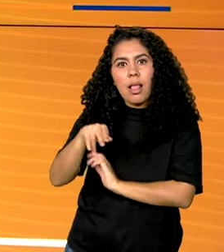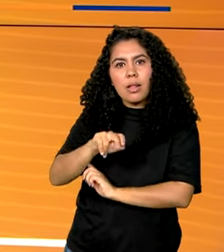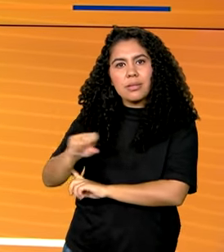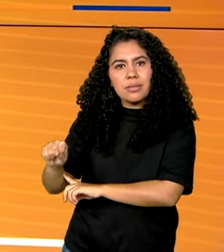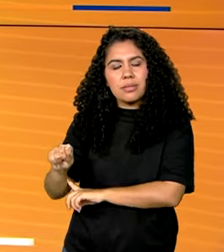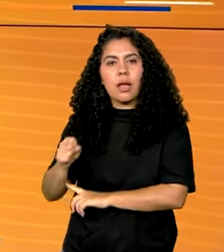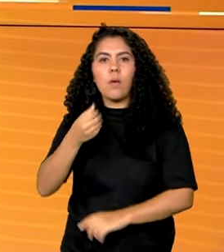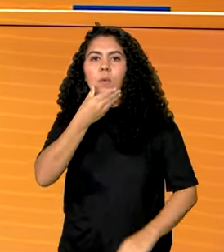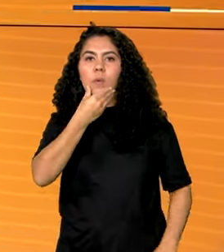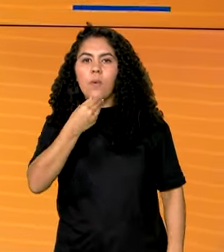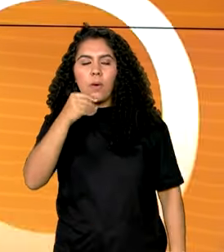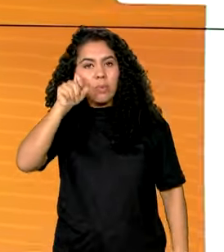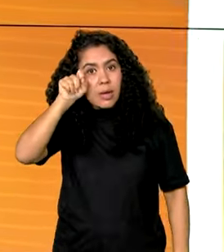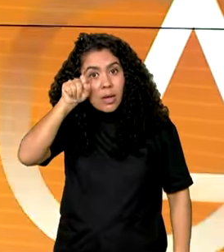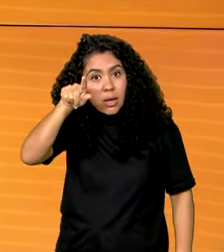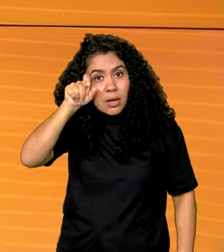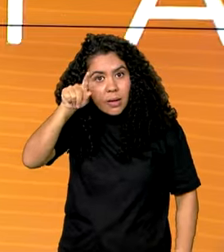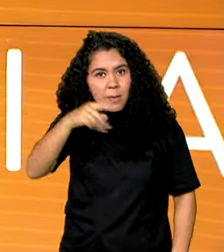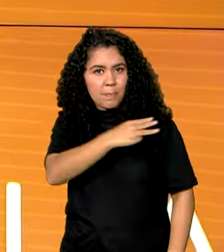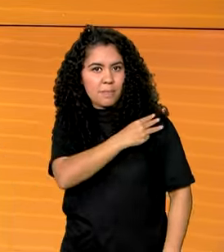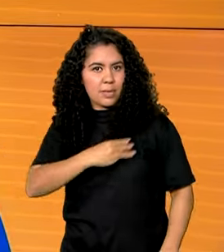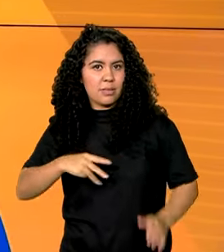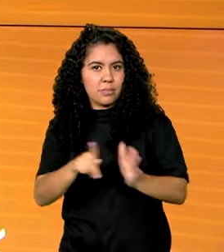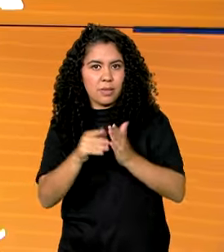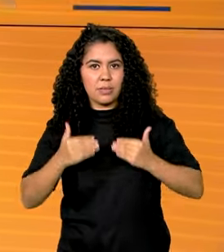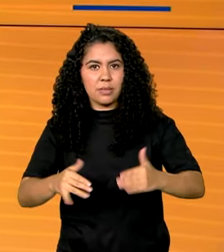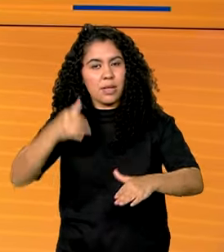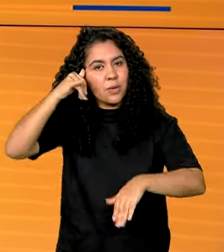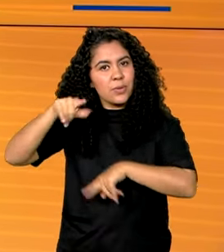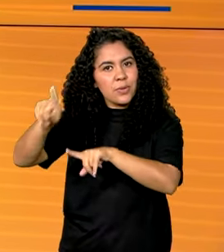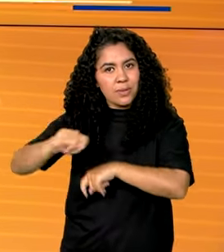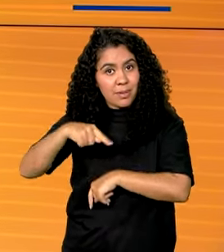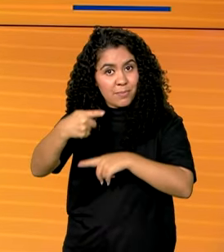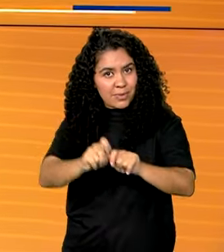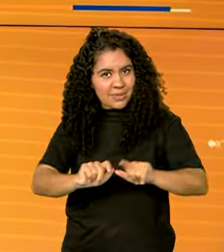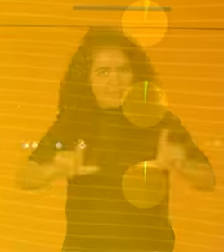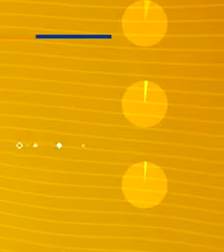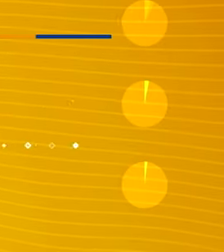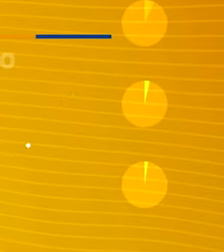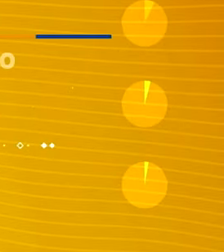Fávaro, da Agricultura, foi o convidado de hoje do Bom Dia, Ministro. A gente volta em estados.